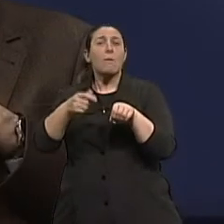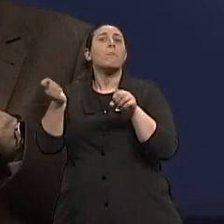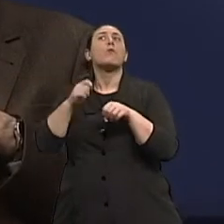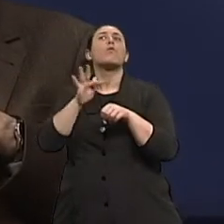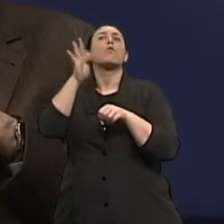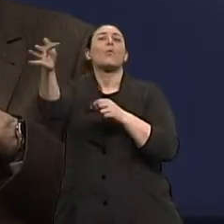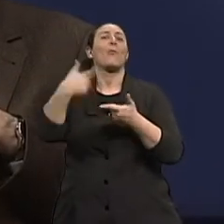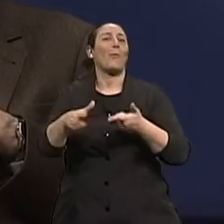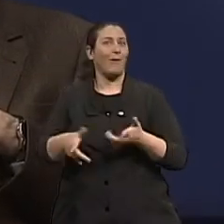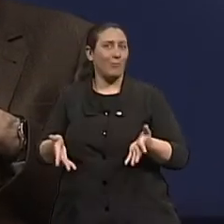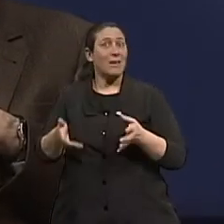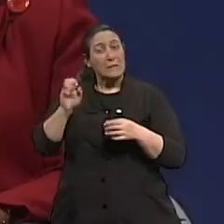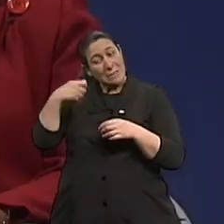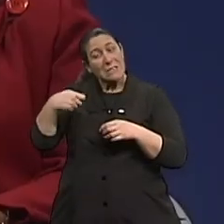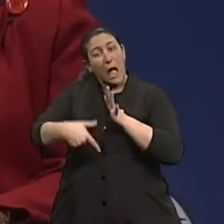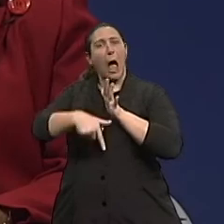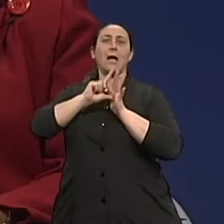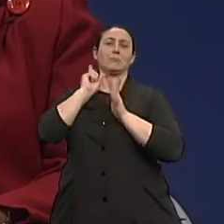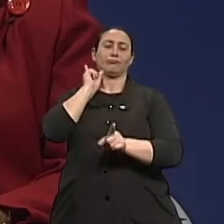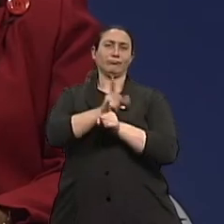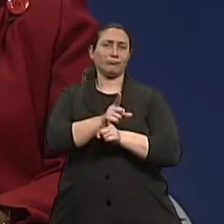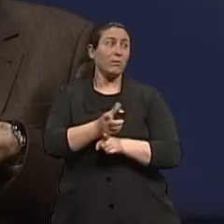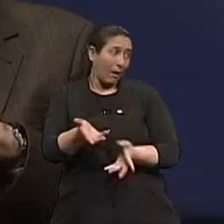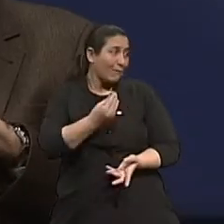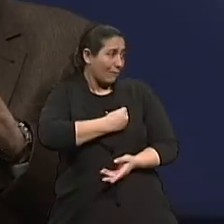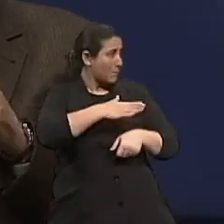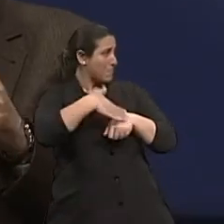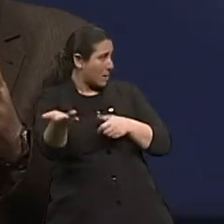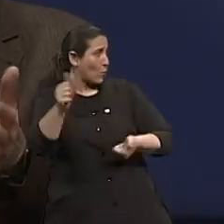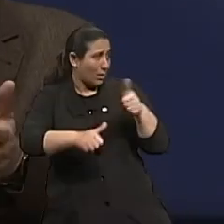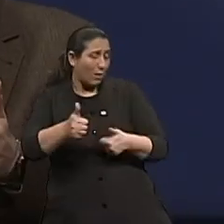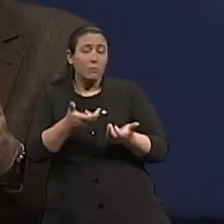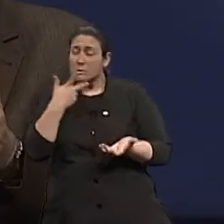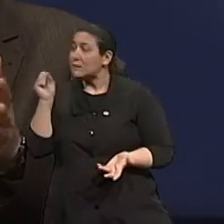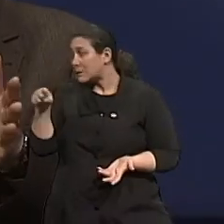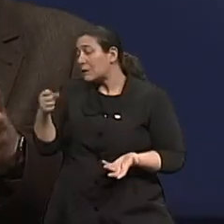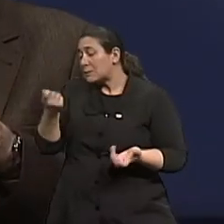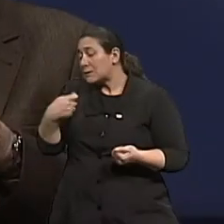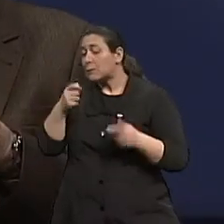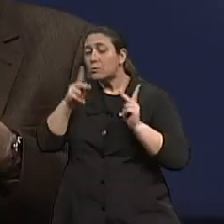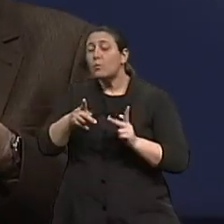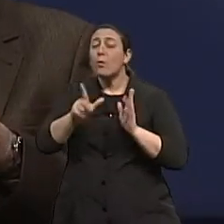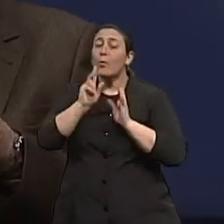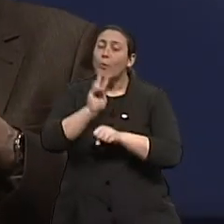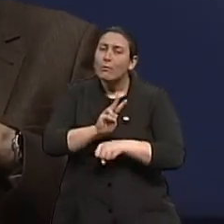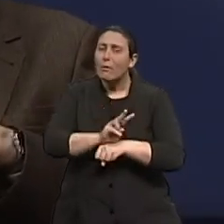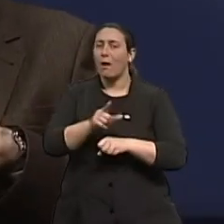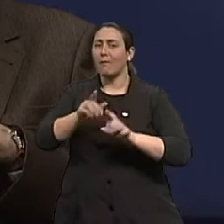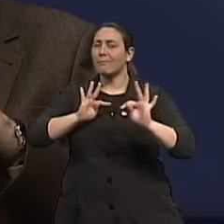problema futuro. De viver muito mais com mais qualidade. Já se consegue hoje com os tratamentos,